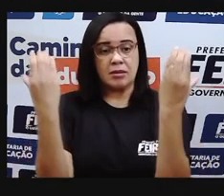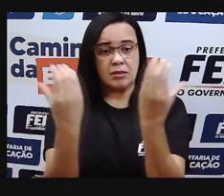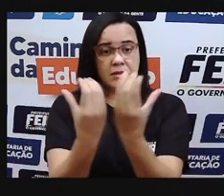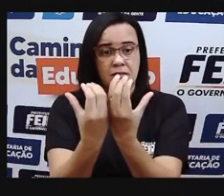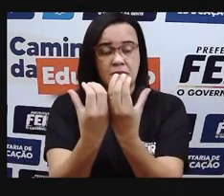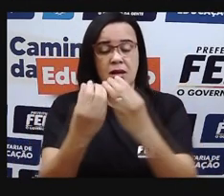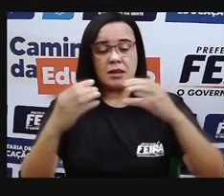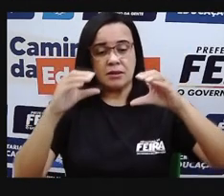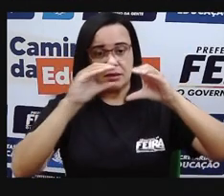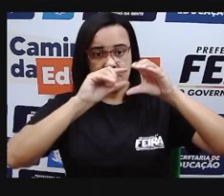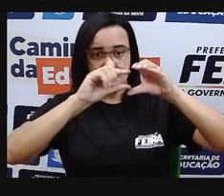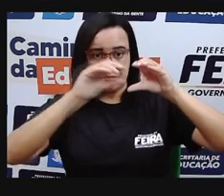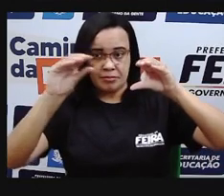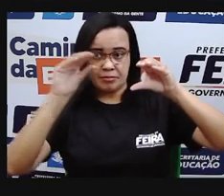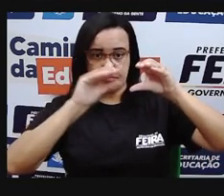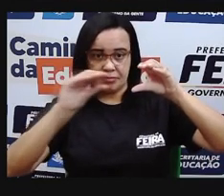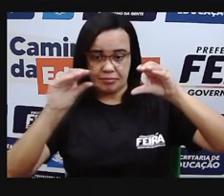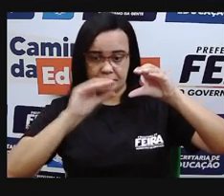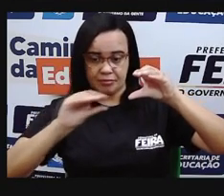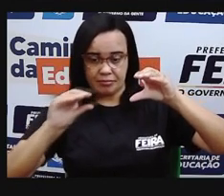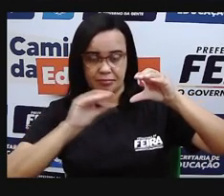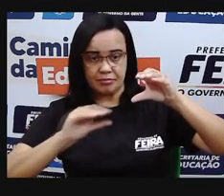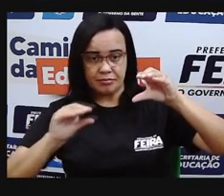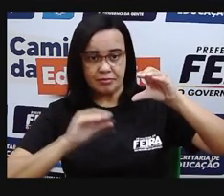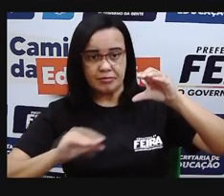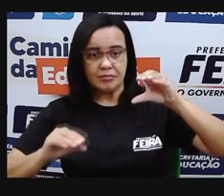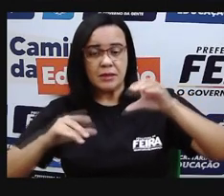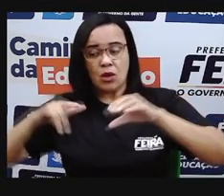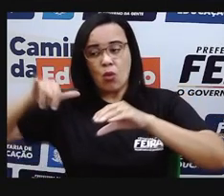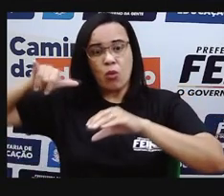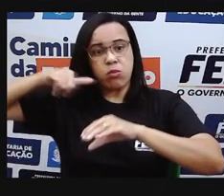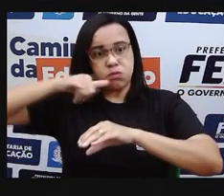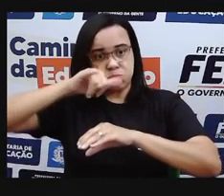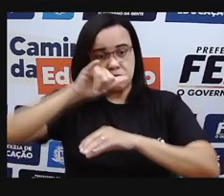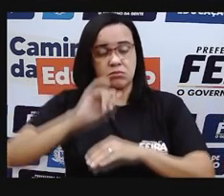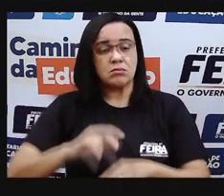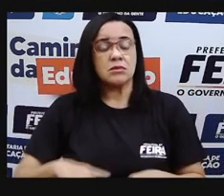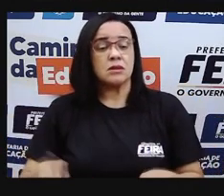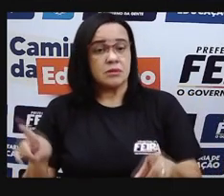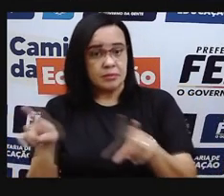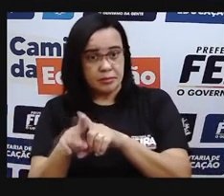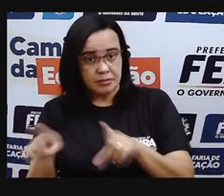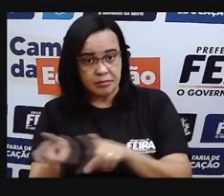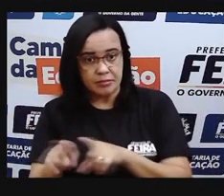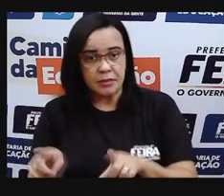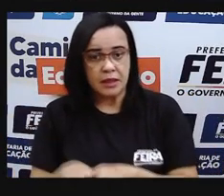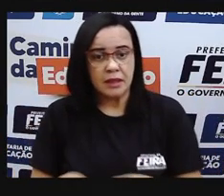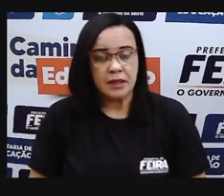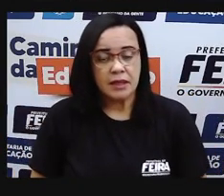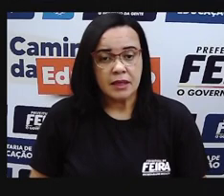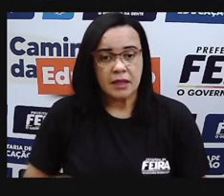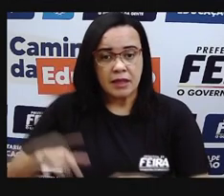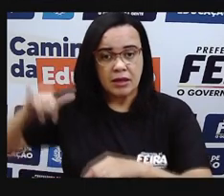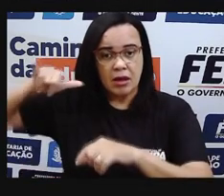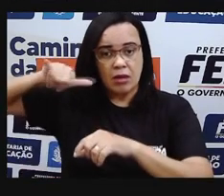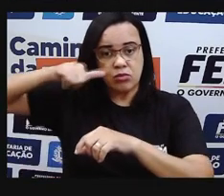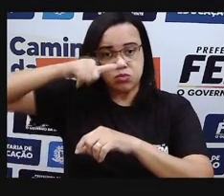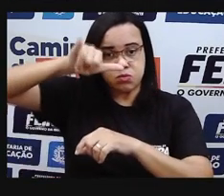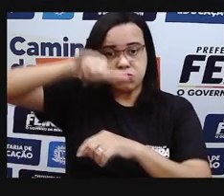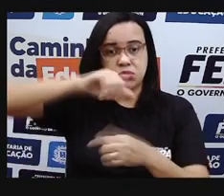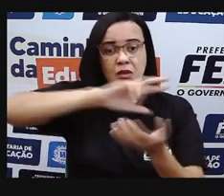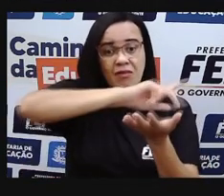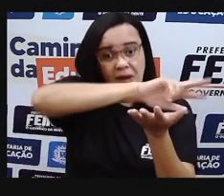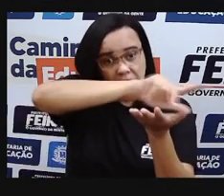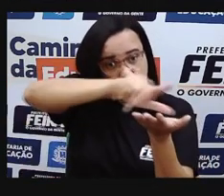sobrevoar os aviões de cargo, os aviões passageiros, que são os aviões que, se eu for fazer uma